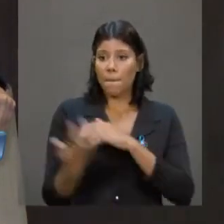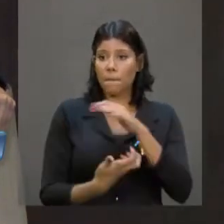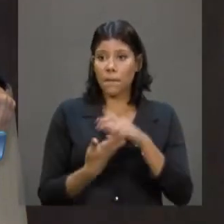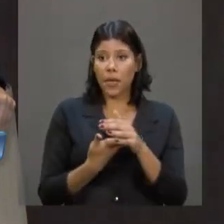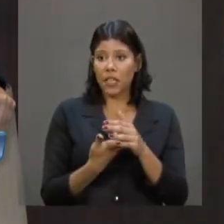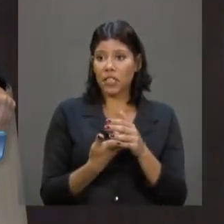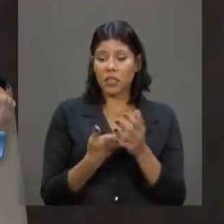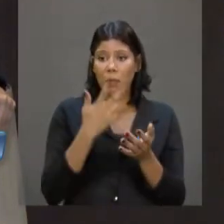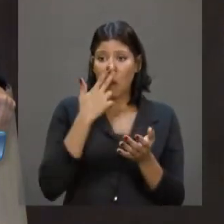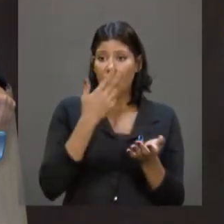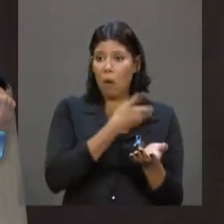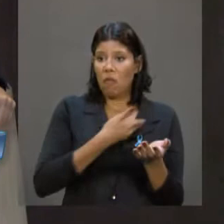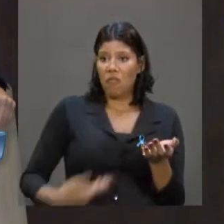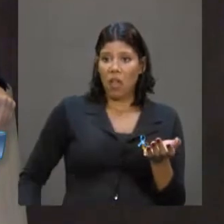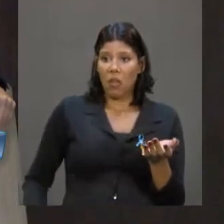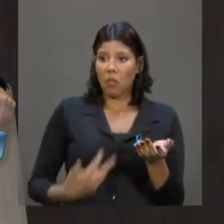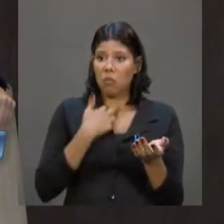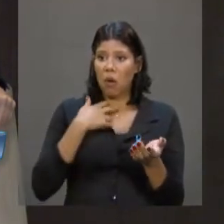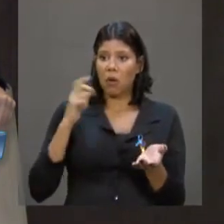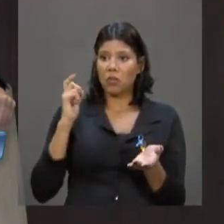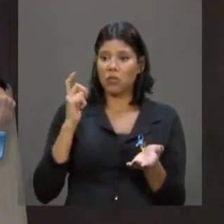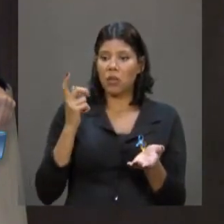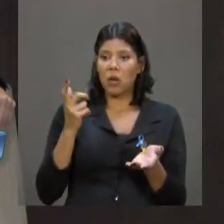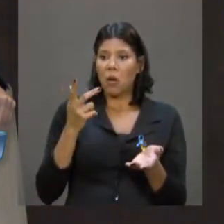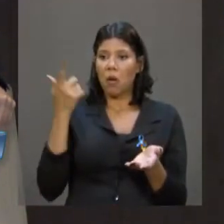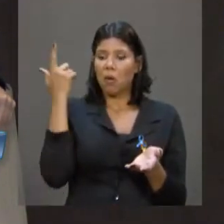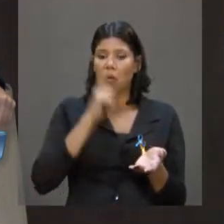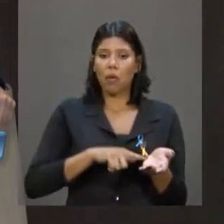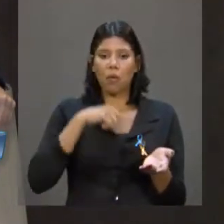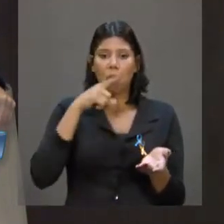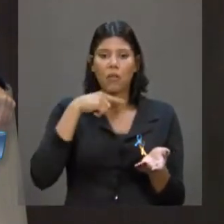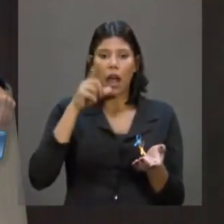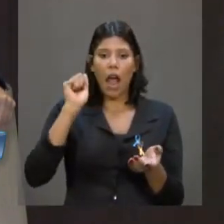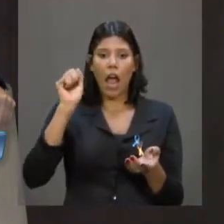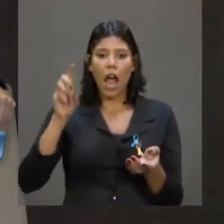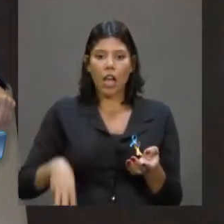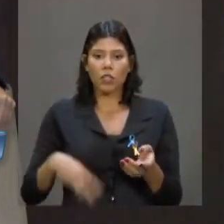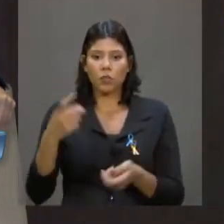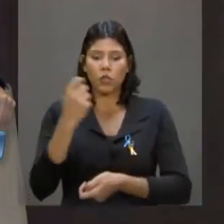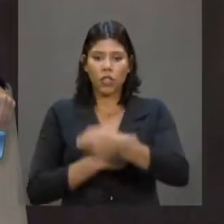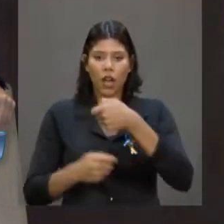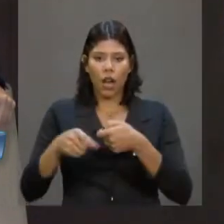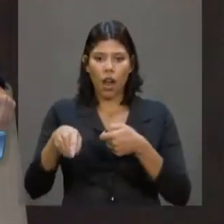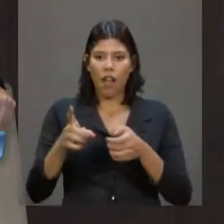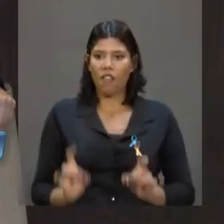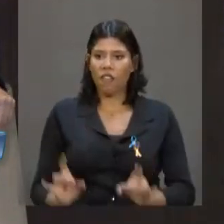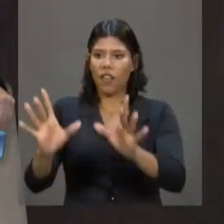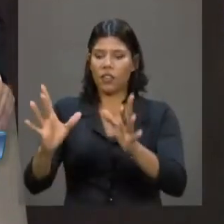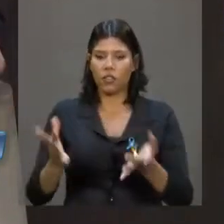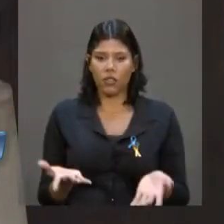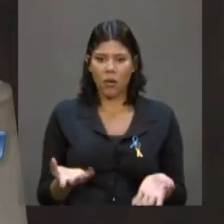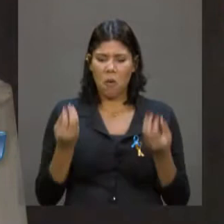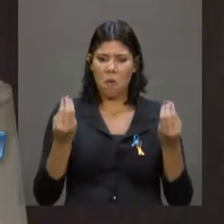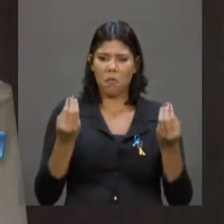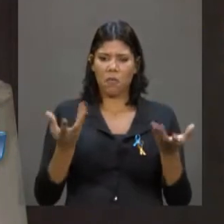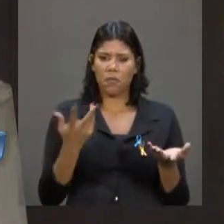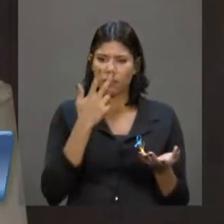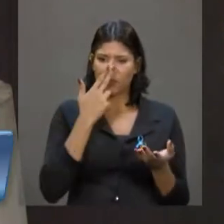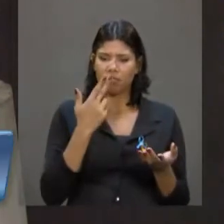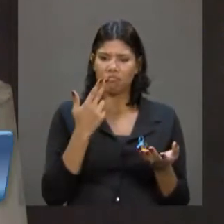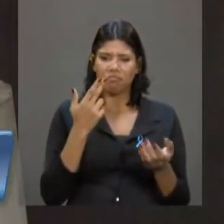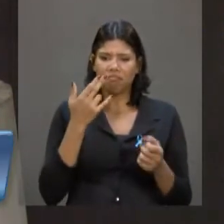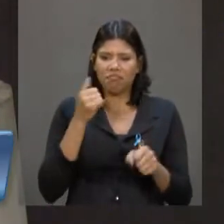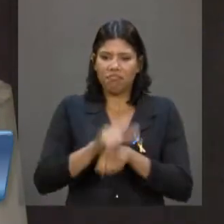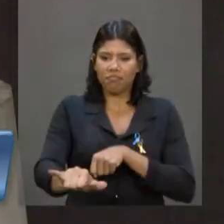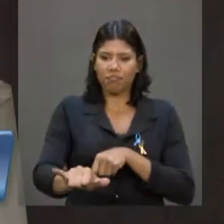ser estatal. Portanto, em defesa do patrimônio público, da soberania pública. E aí eu queria passar a palavra agora ao deputado Elmano, para que ele pudesse, sobretudo,